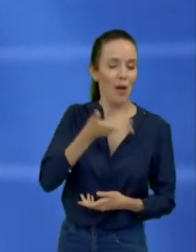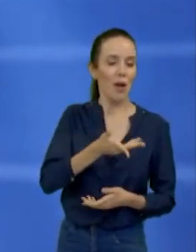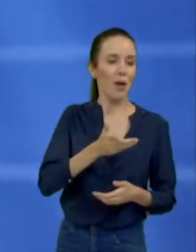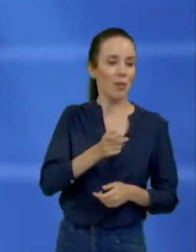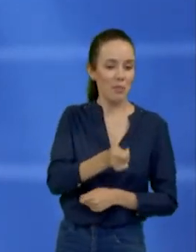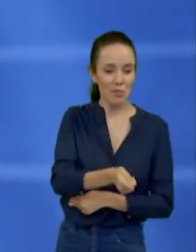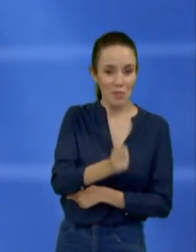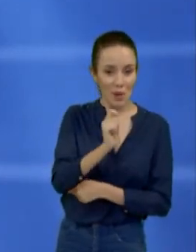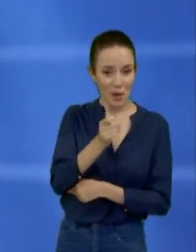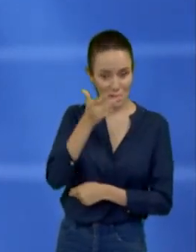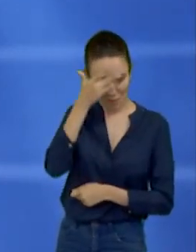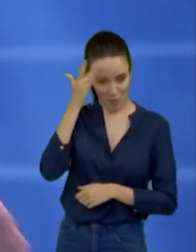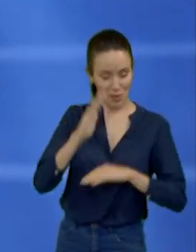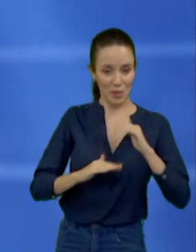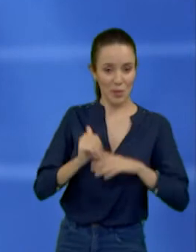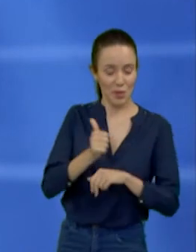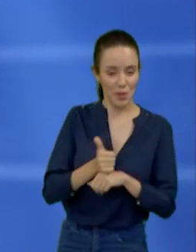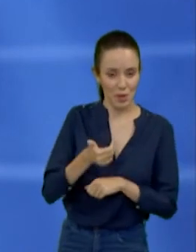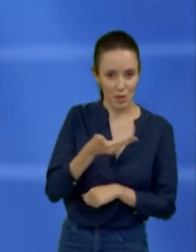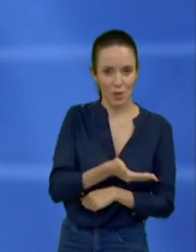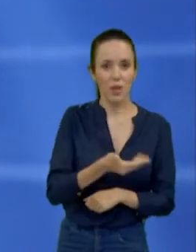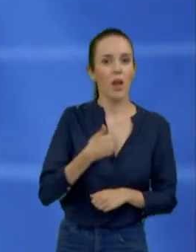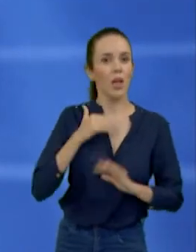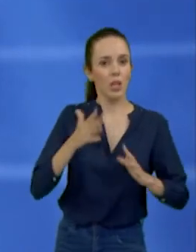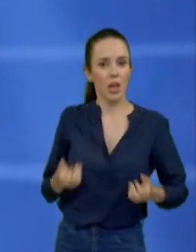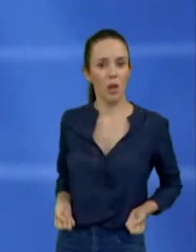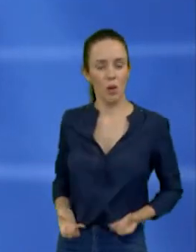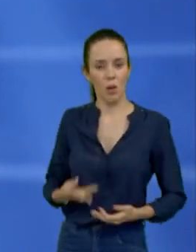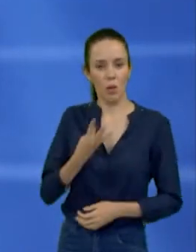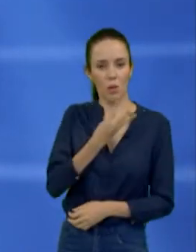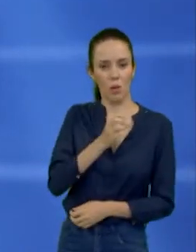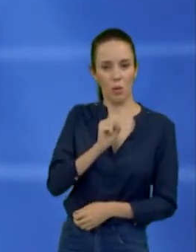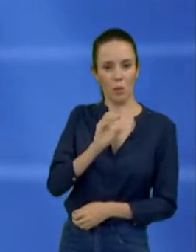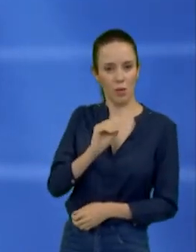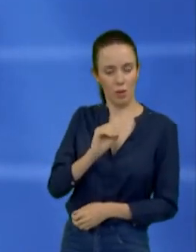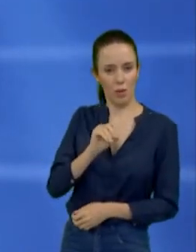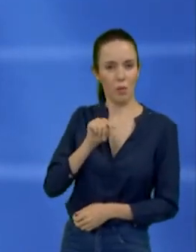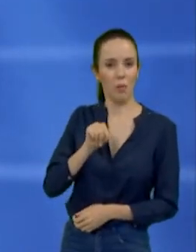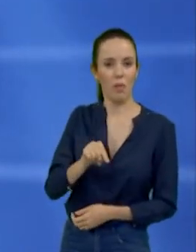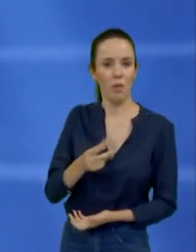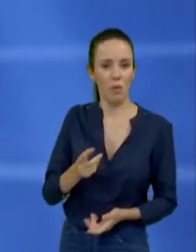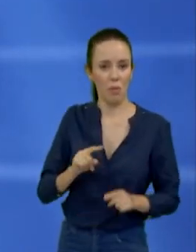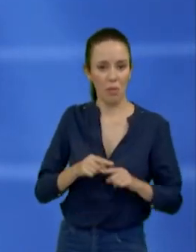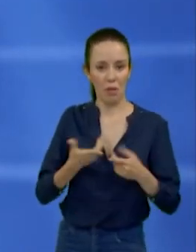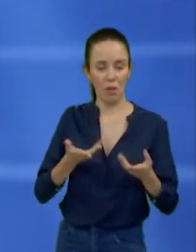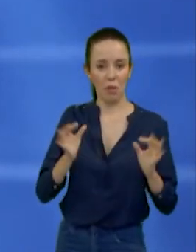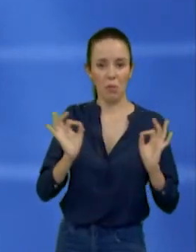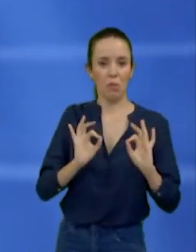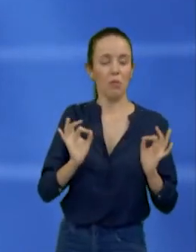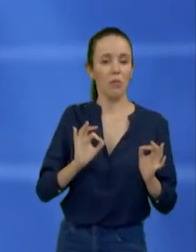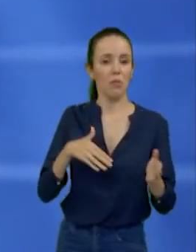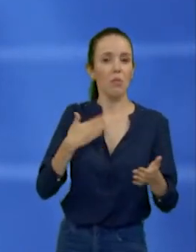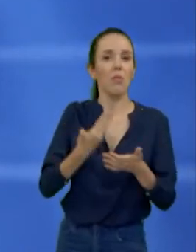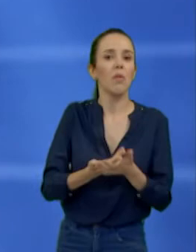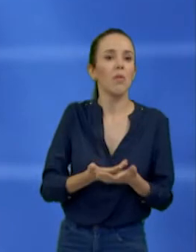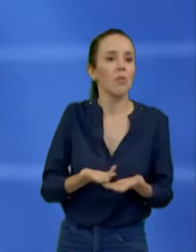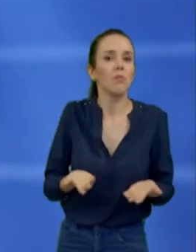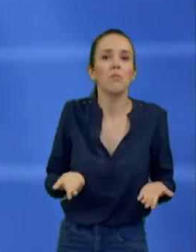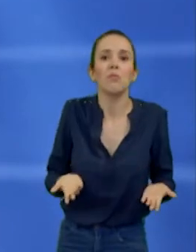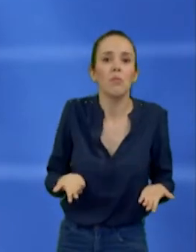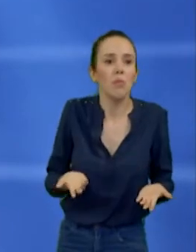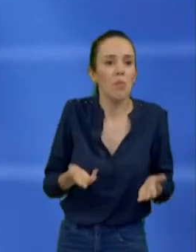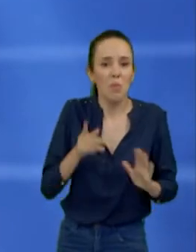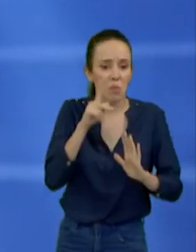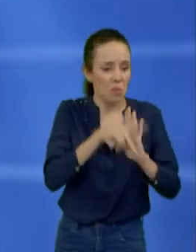descarregar e hoje está lá. Gastamos lá 480 mil, o prefeito Tótes que ia fazer um de 7 milhões e meio para os pescadores. Não sei onde é que era, no